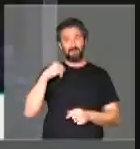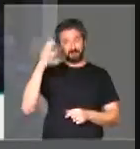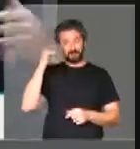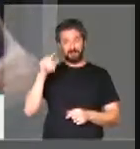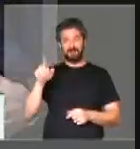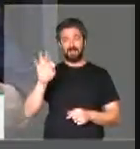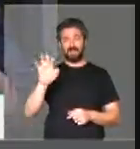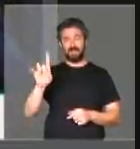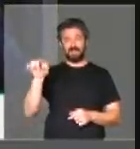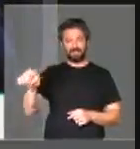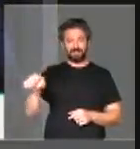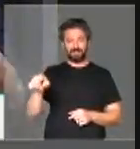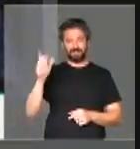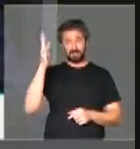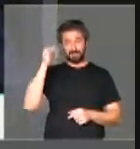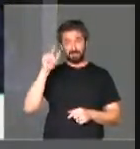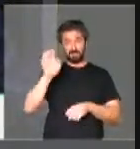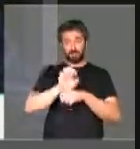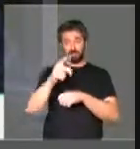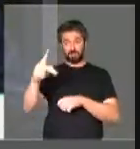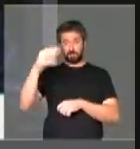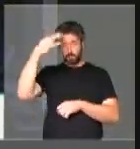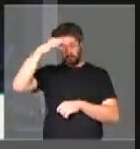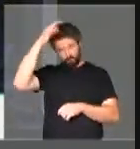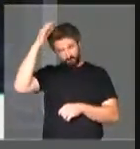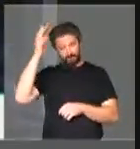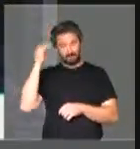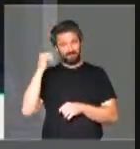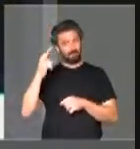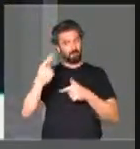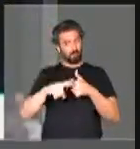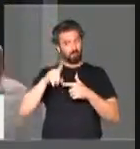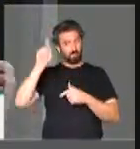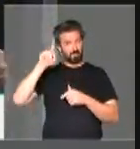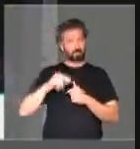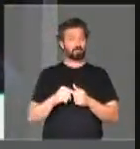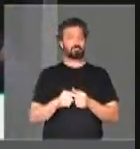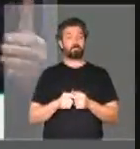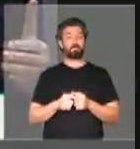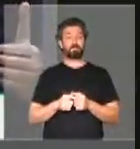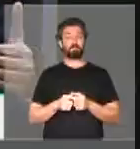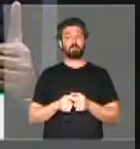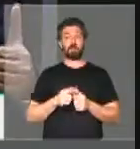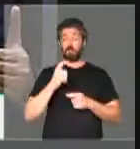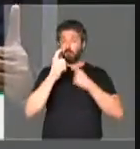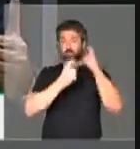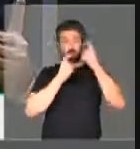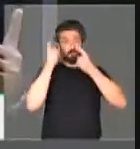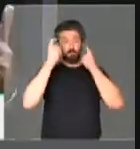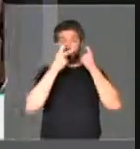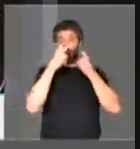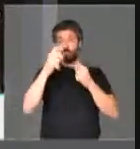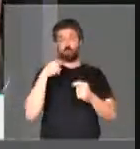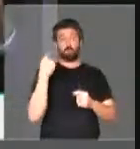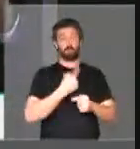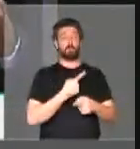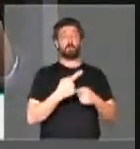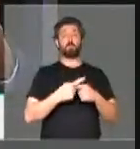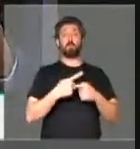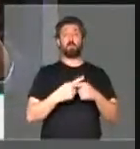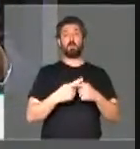Exª aqui na casa e no seu estado, no Espírito Santo. É, de fato, uma enorme preocupação para nós, porque